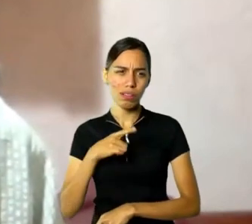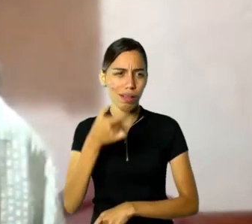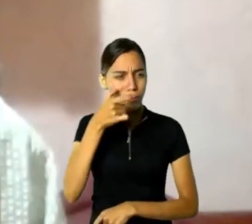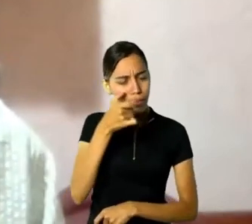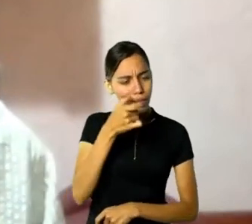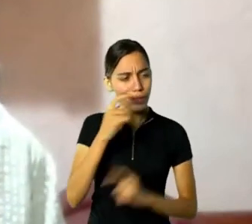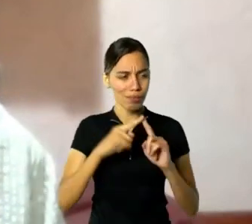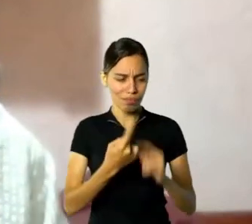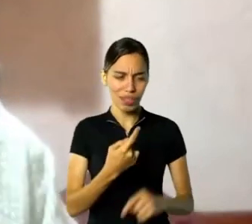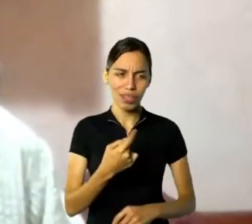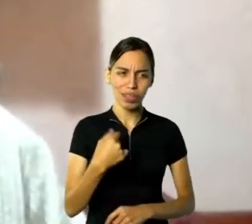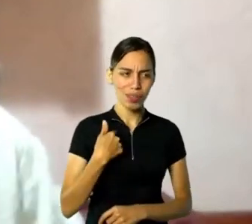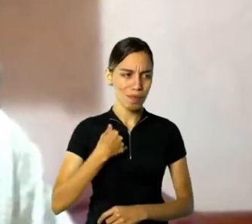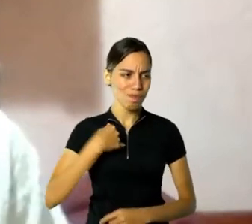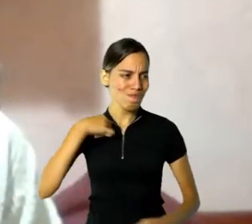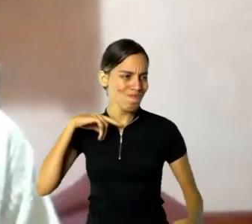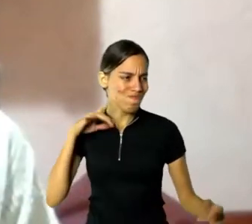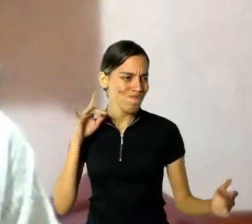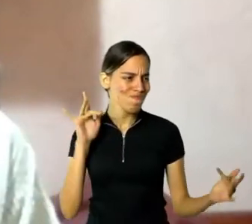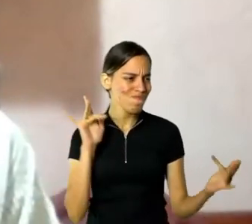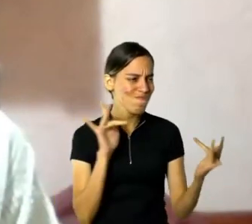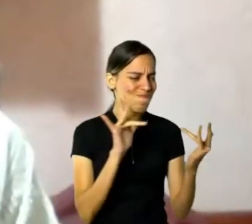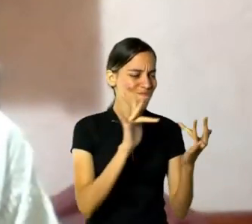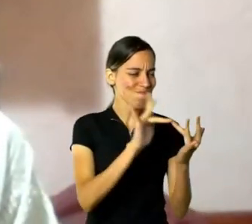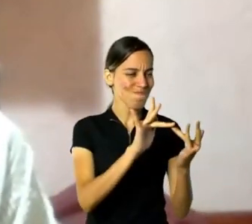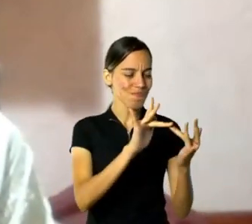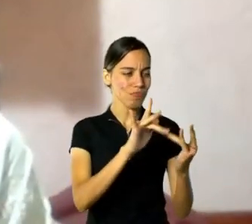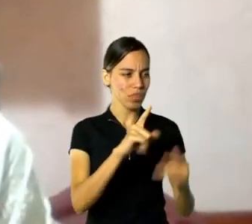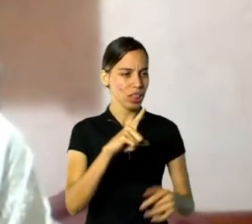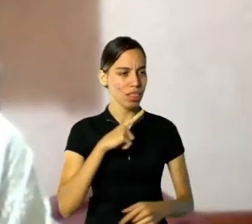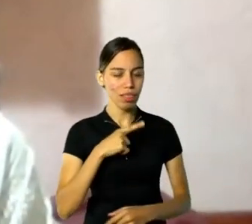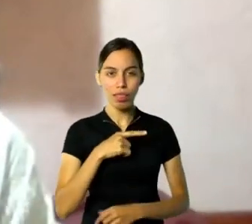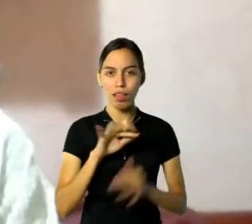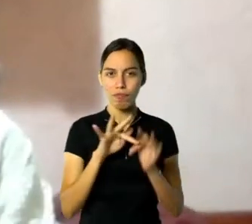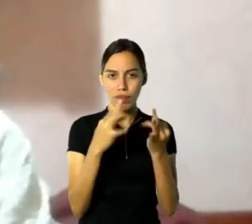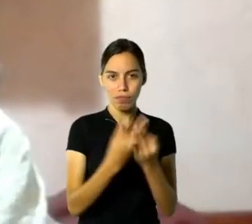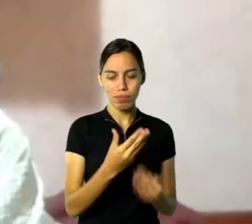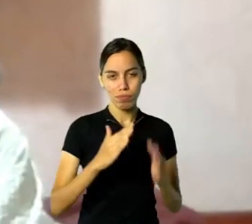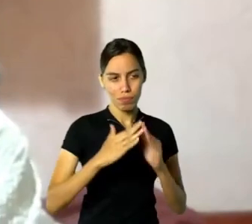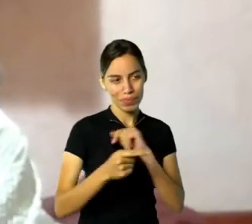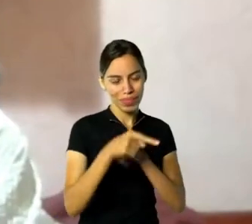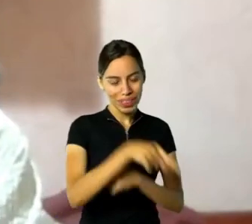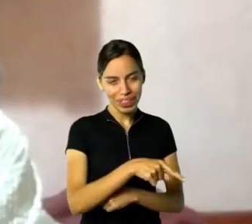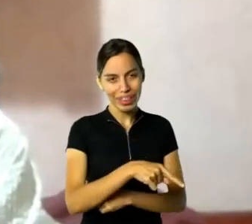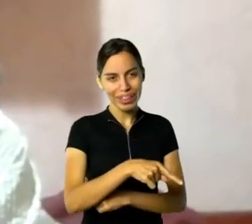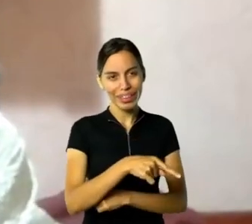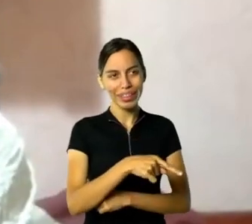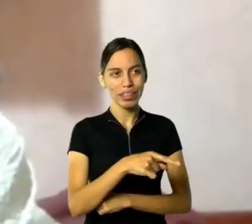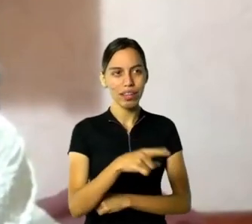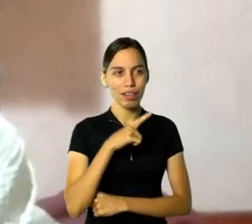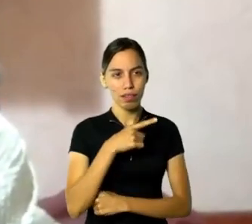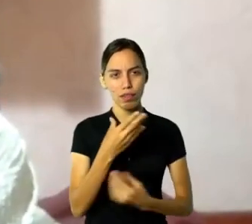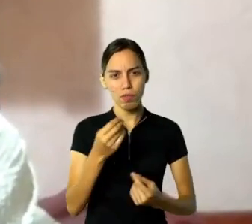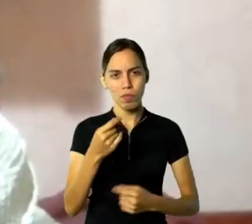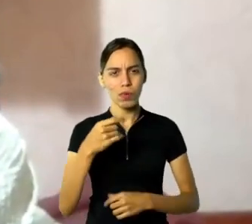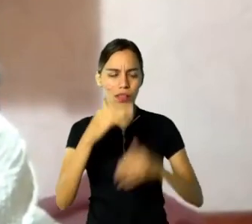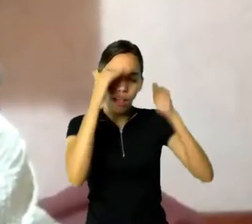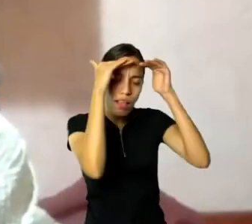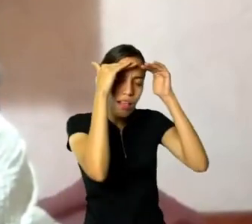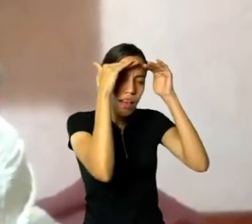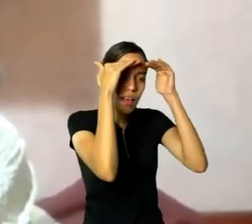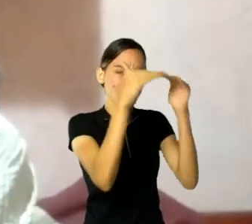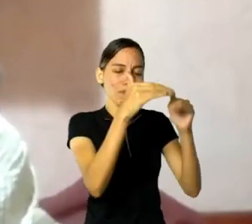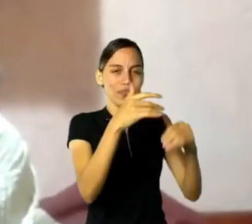São Domingos do Prata, tenho parentes, né? Família que mora lá ainda, e tenho muito respeito pela cidade,